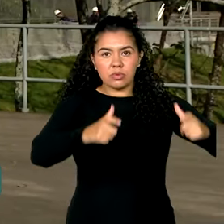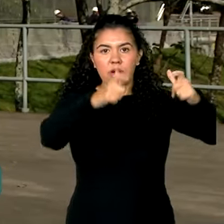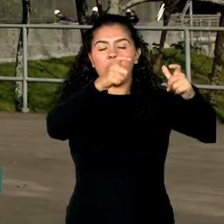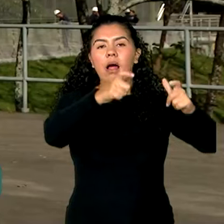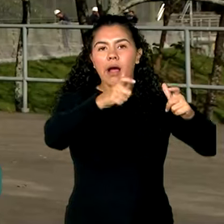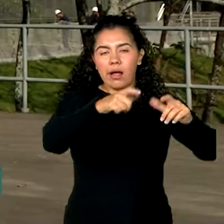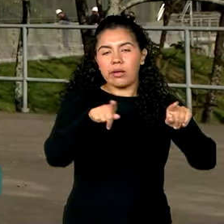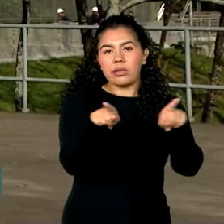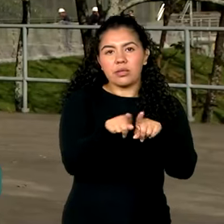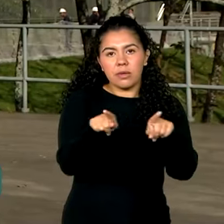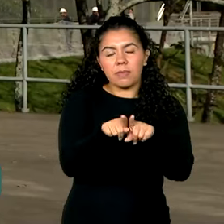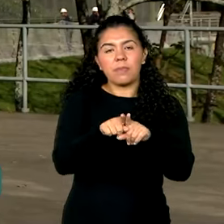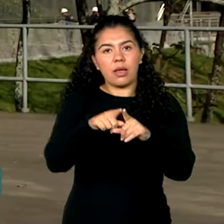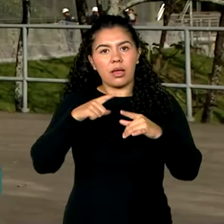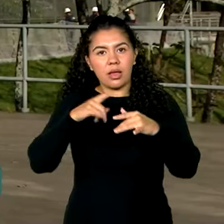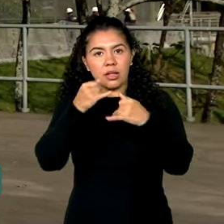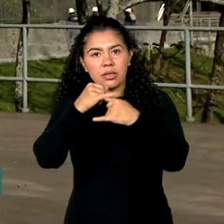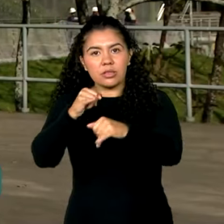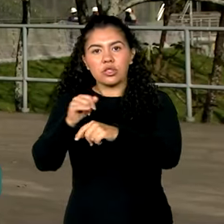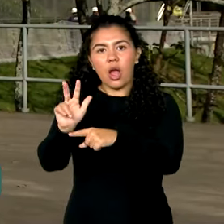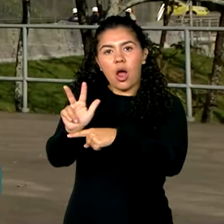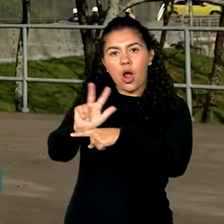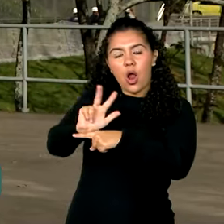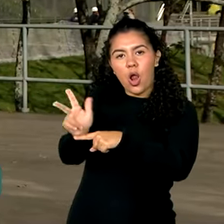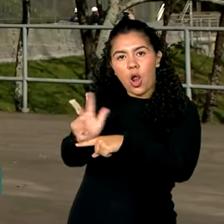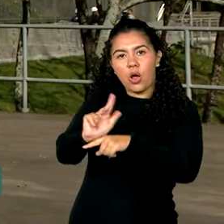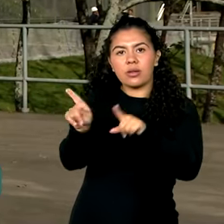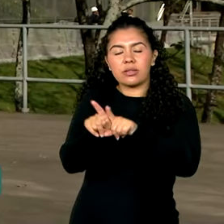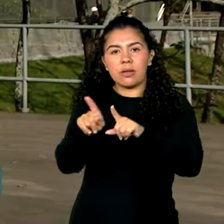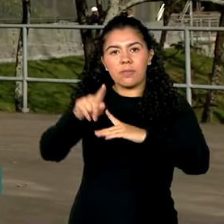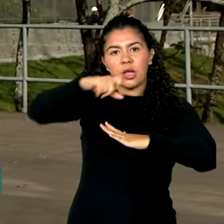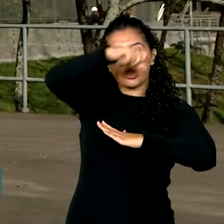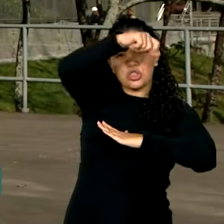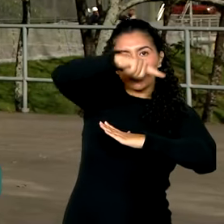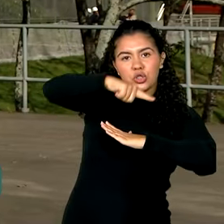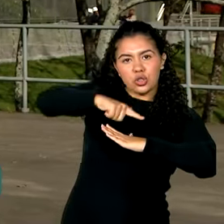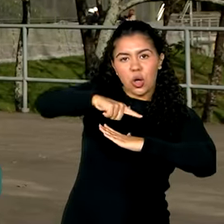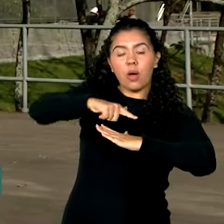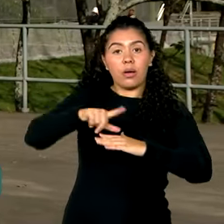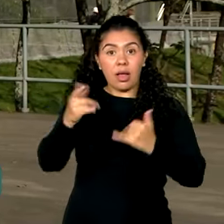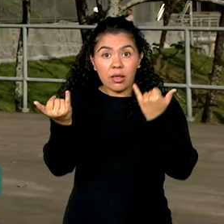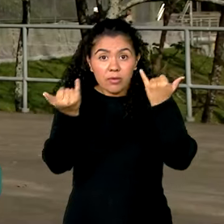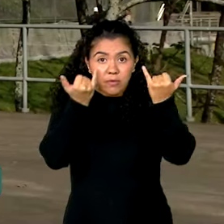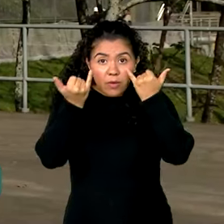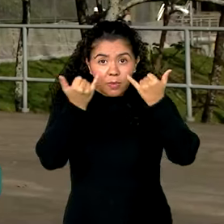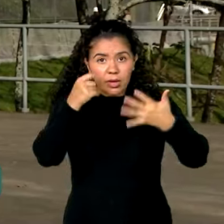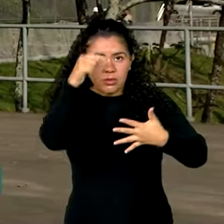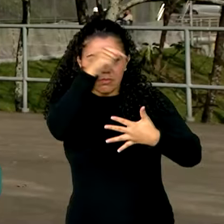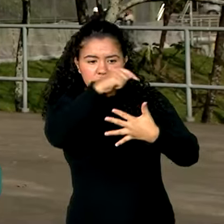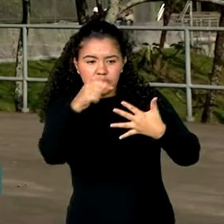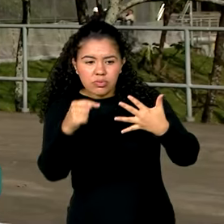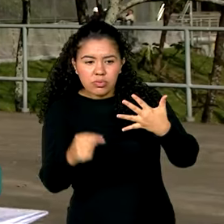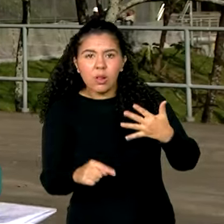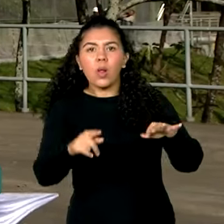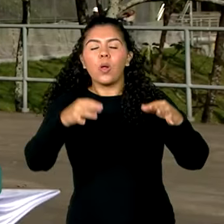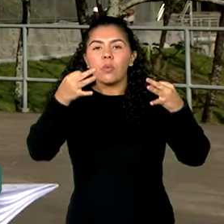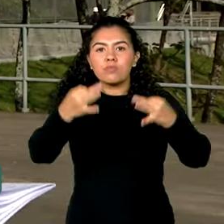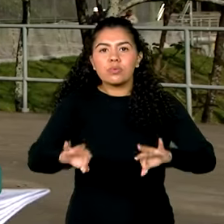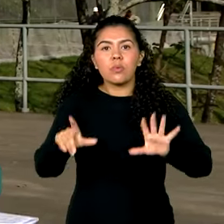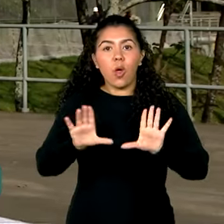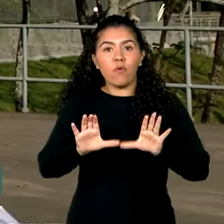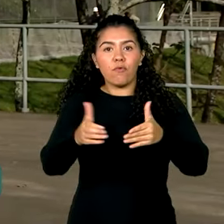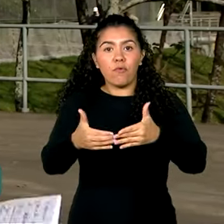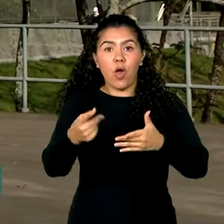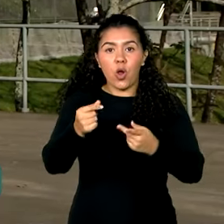aumento das energias eólica e solar. Esses dados são confirmados pelo Fórum